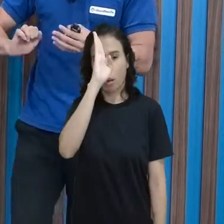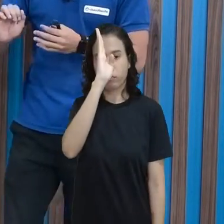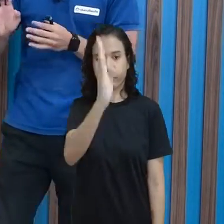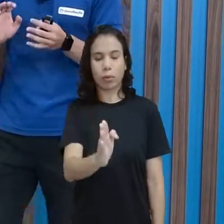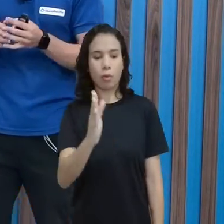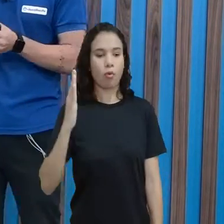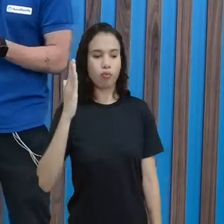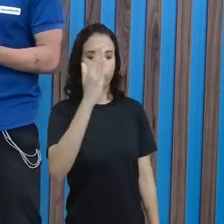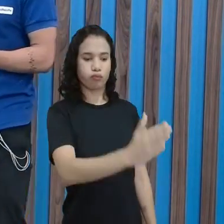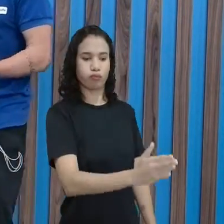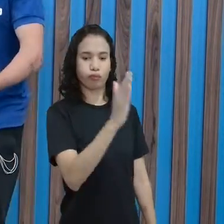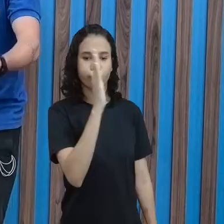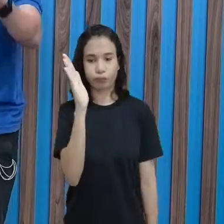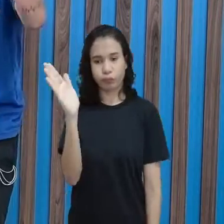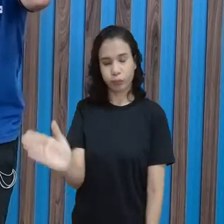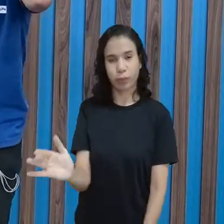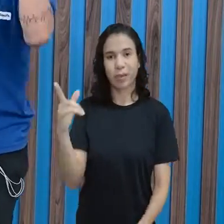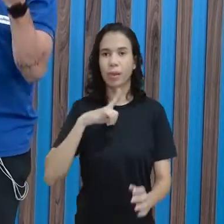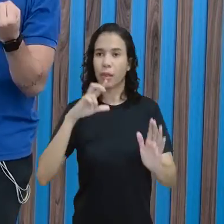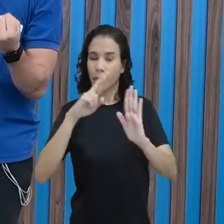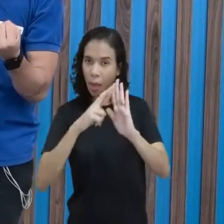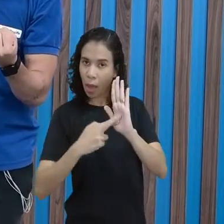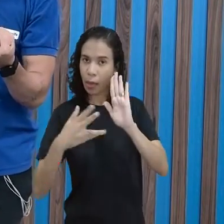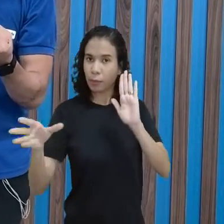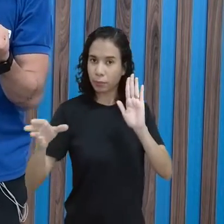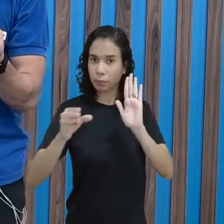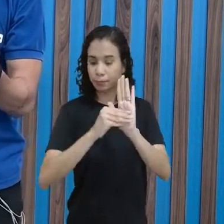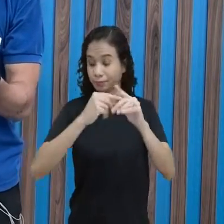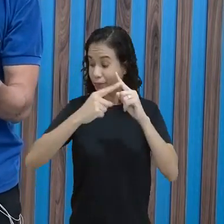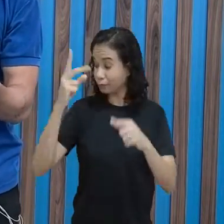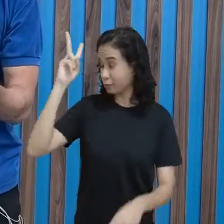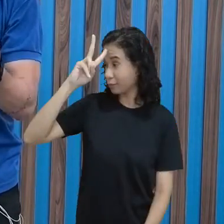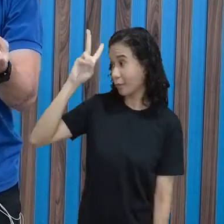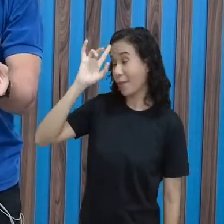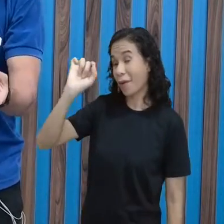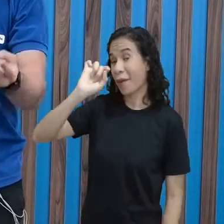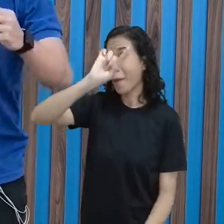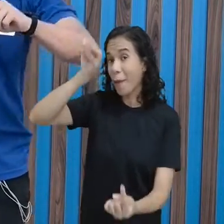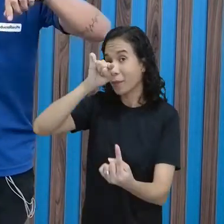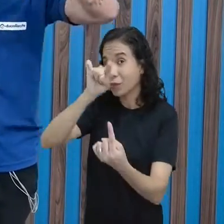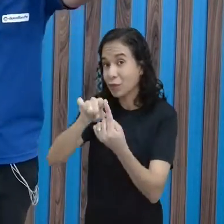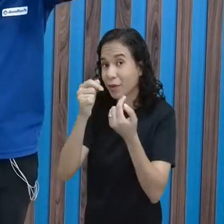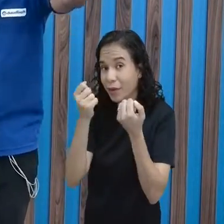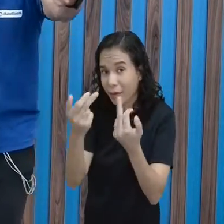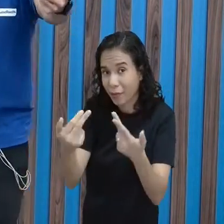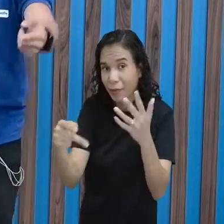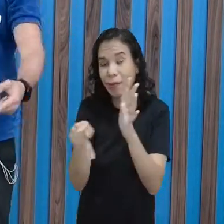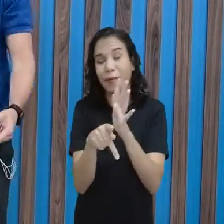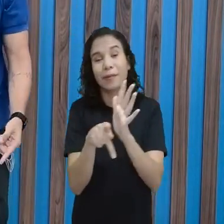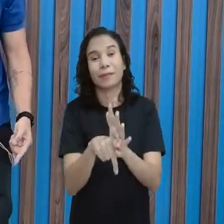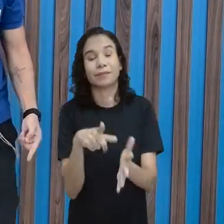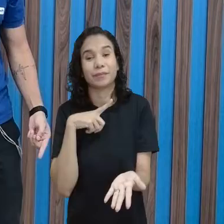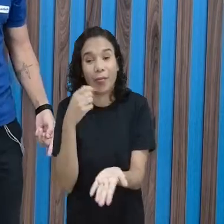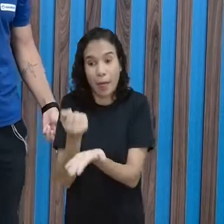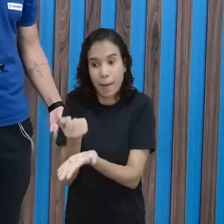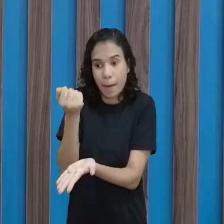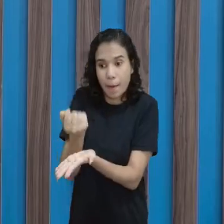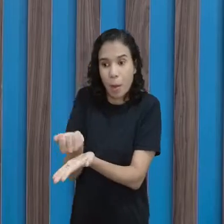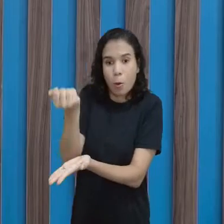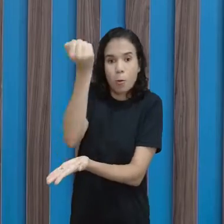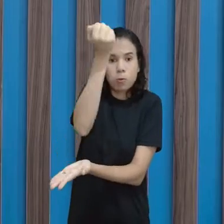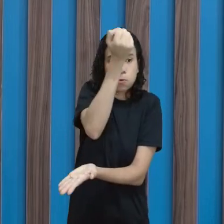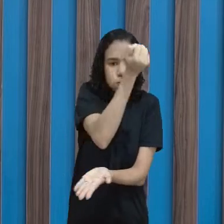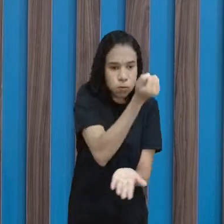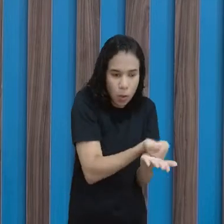tem essas regras específicas. Mas lembra que o objetivo é o mesmo. Passar a peteca por